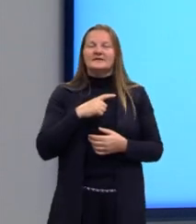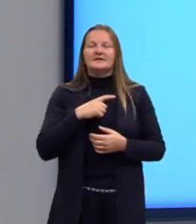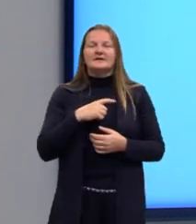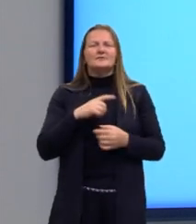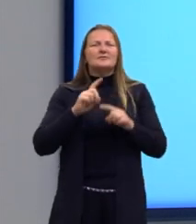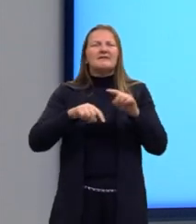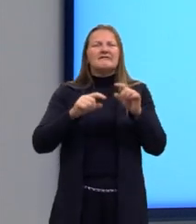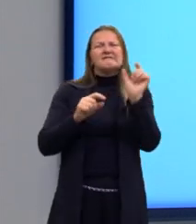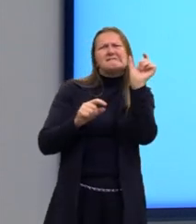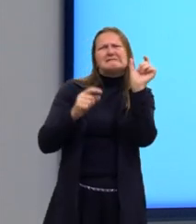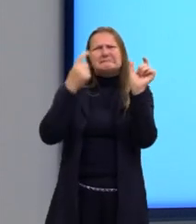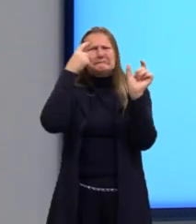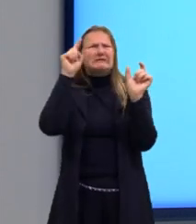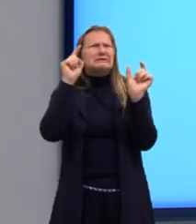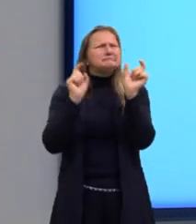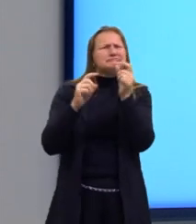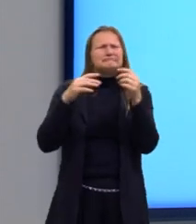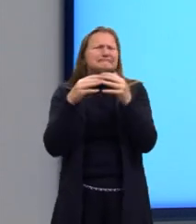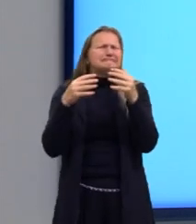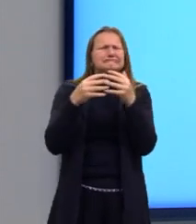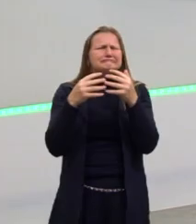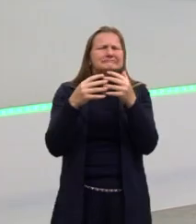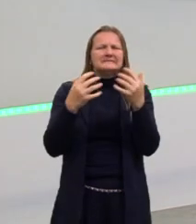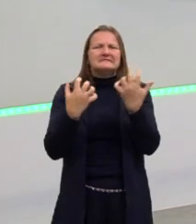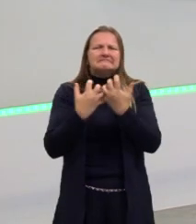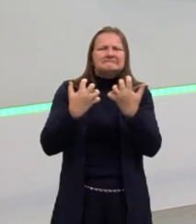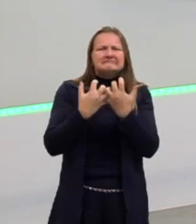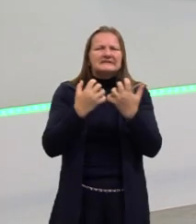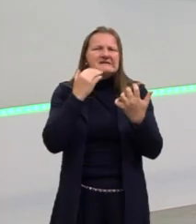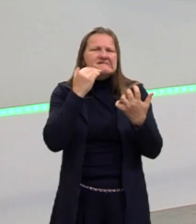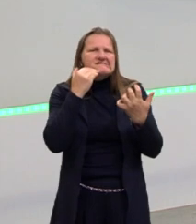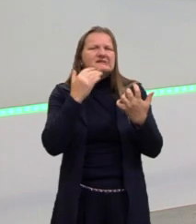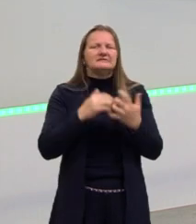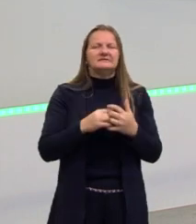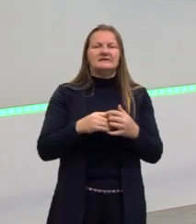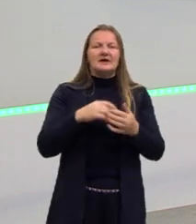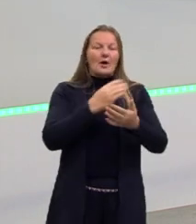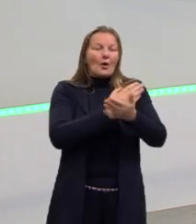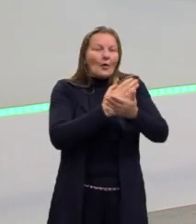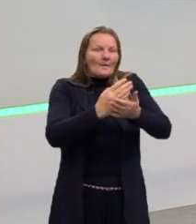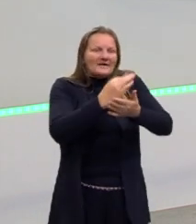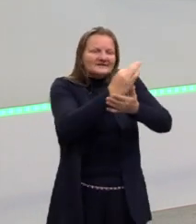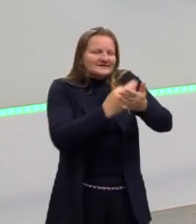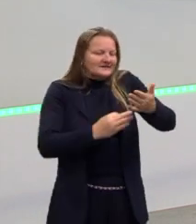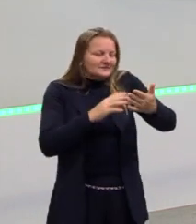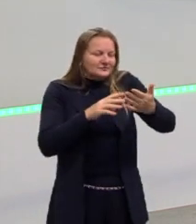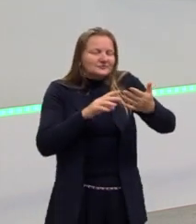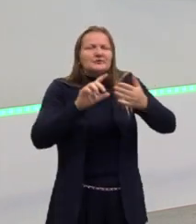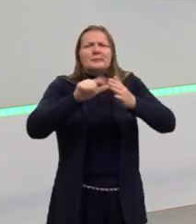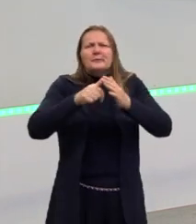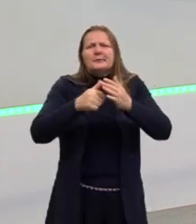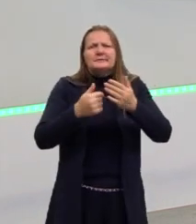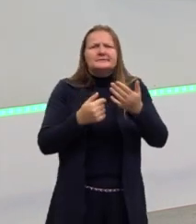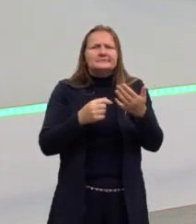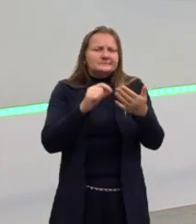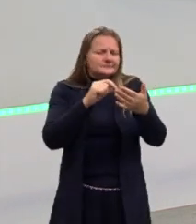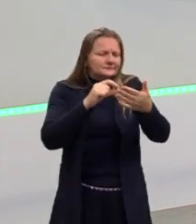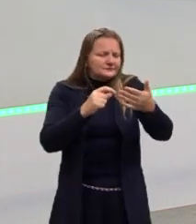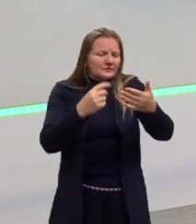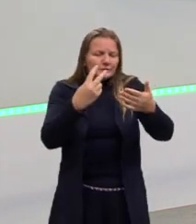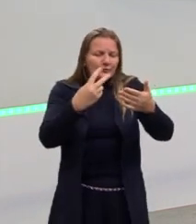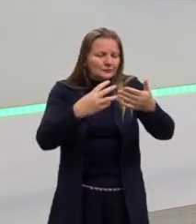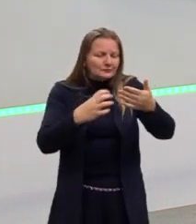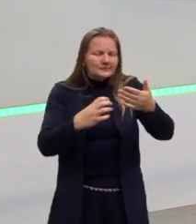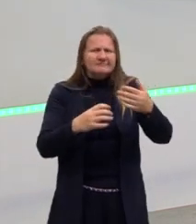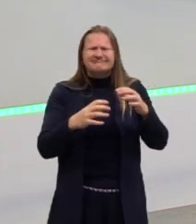ideias truncadas. Eu não posso começar um texto de um jeito, depois, lá daqui a um ou dois